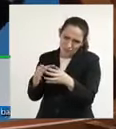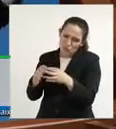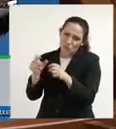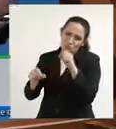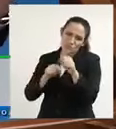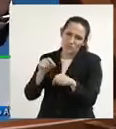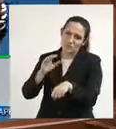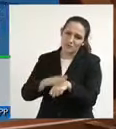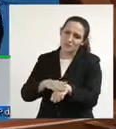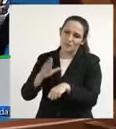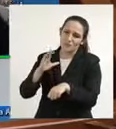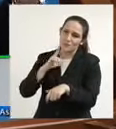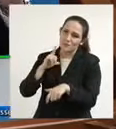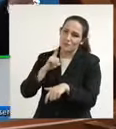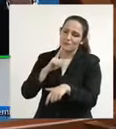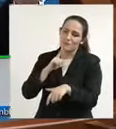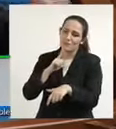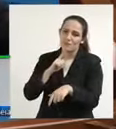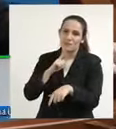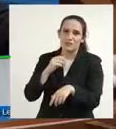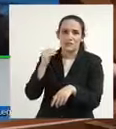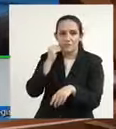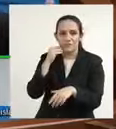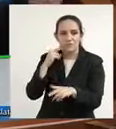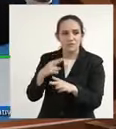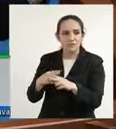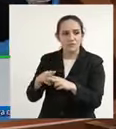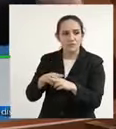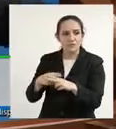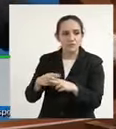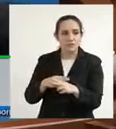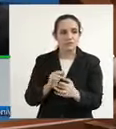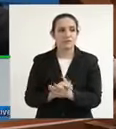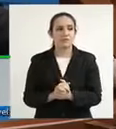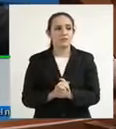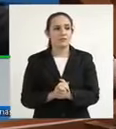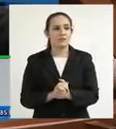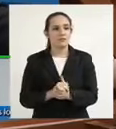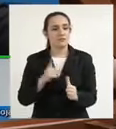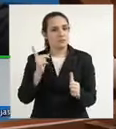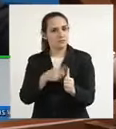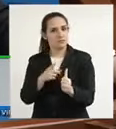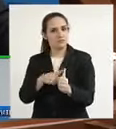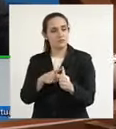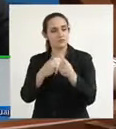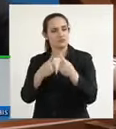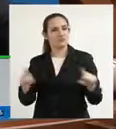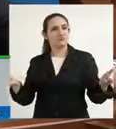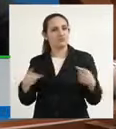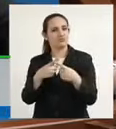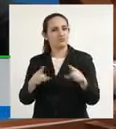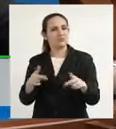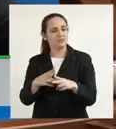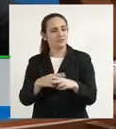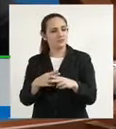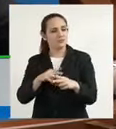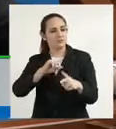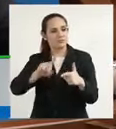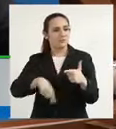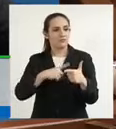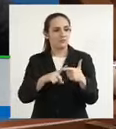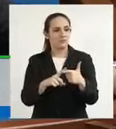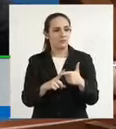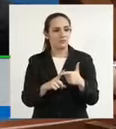mais se apegam para tentar disfarçar os problemas. Primeiro lugar na música, segundo lugar assustador,